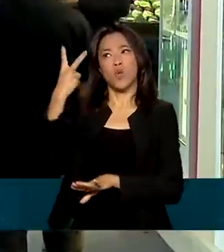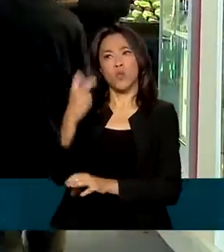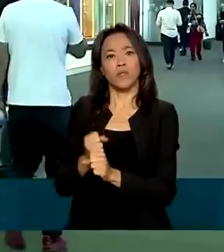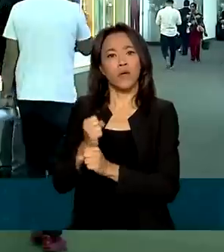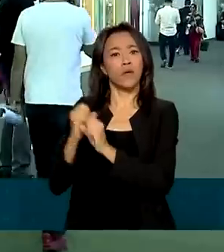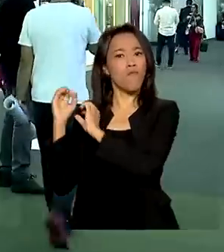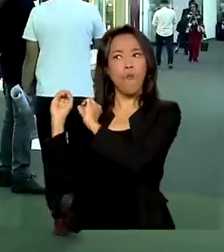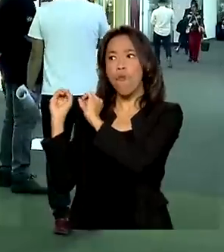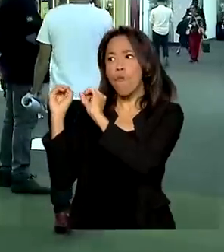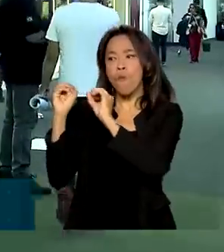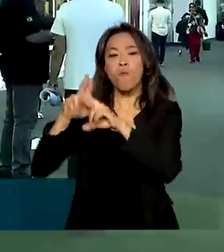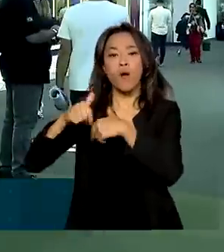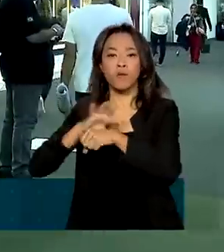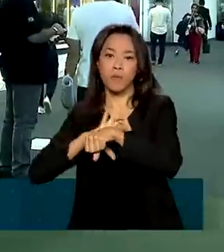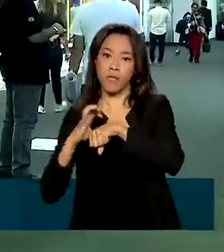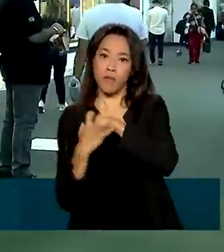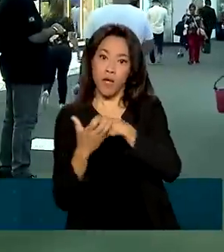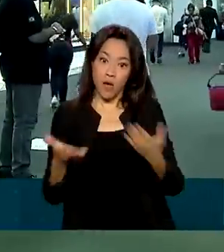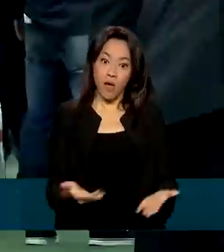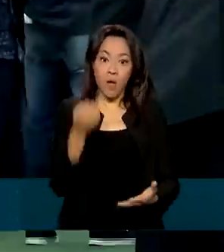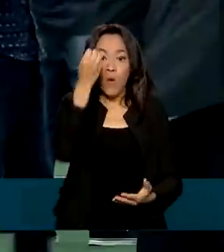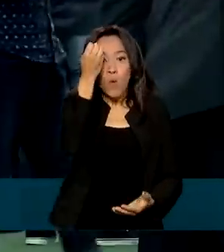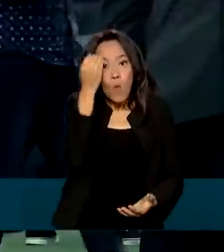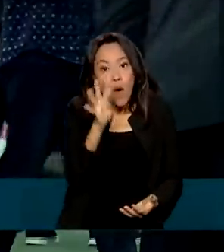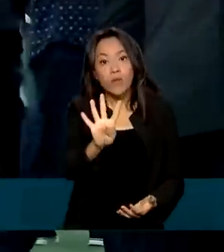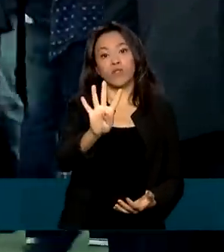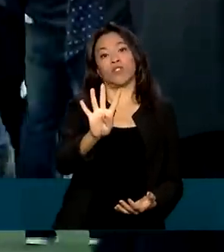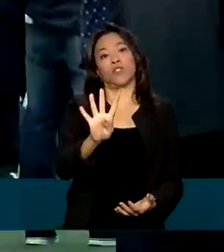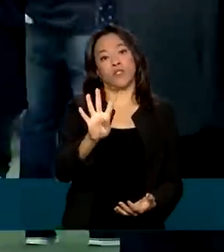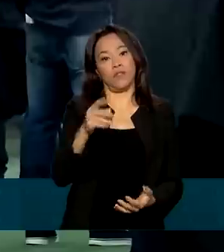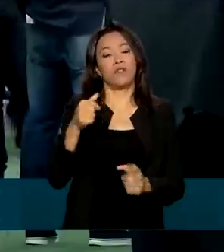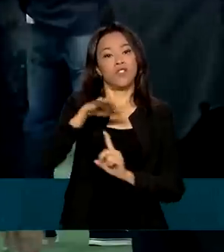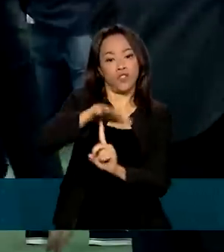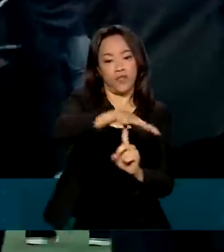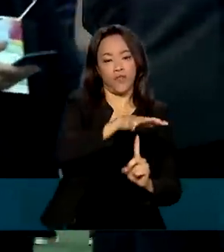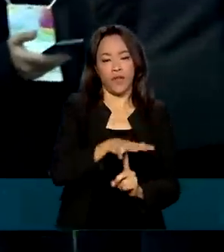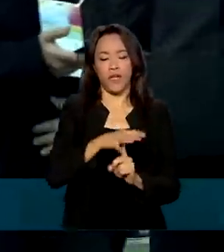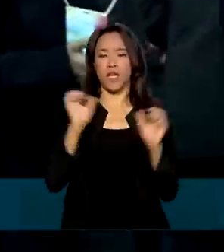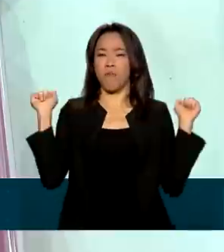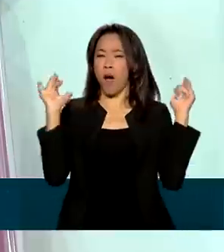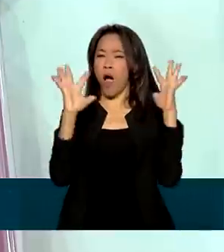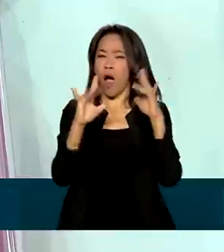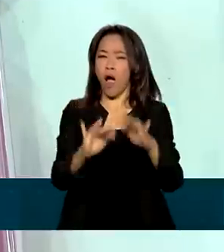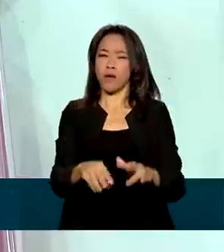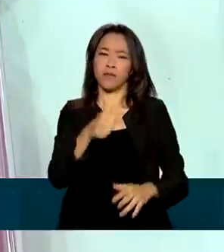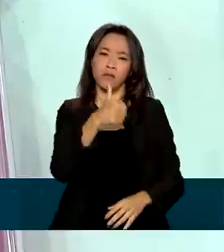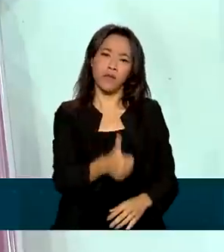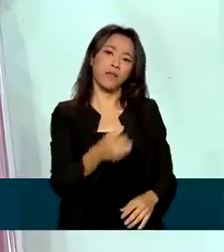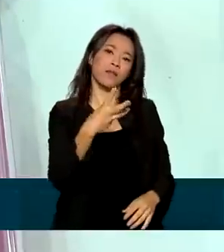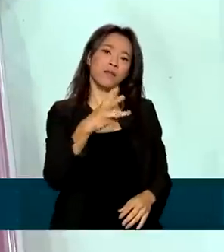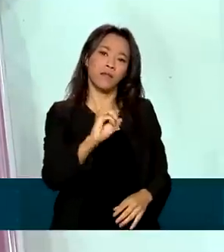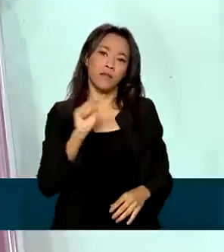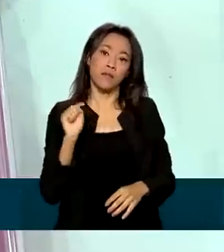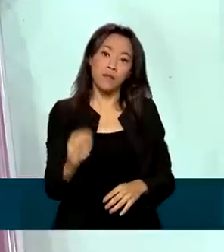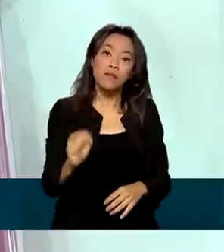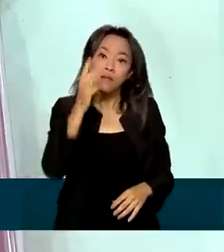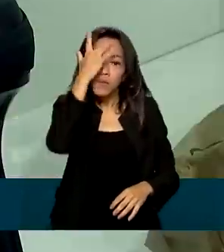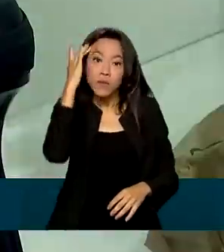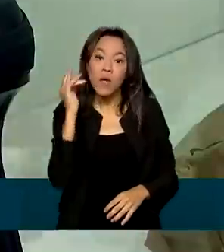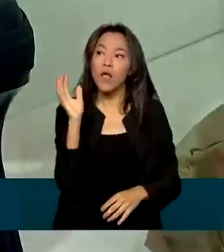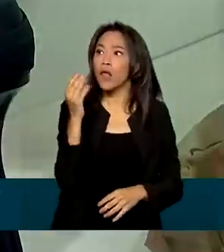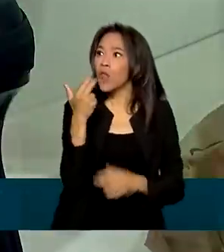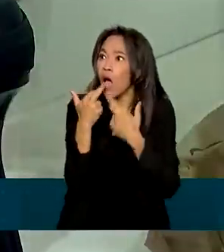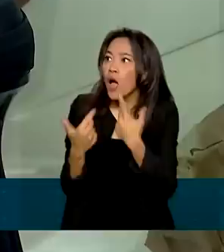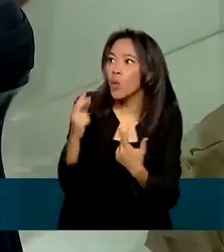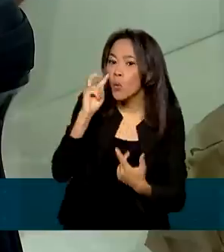pandemia. Serão quatro dias de feira e um público de 130 mil pessoas. Uma das mudanças que os consumidores vão ver